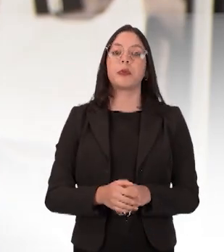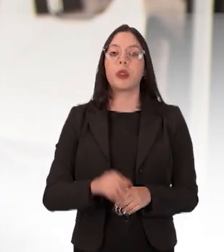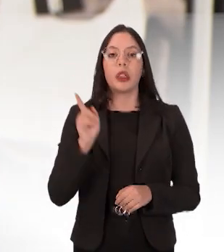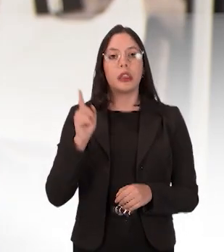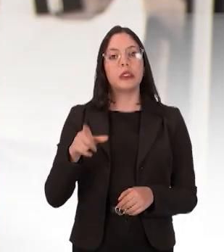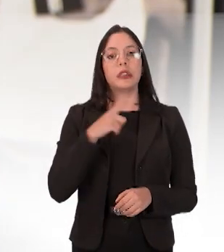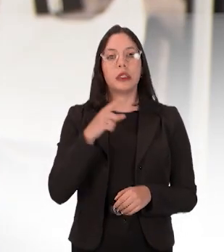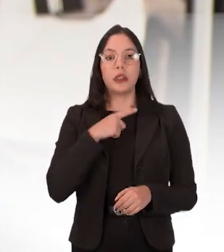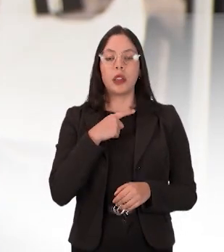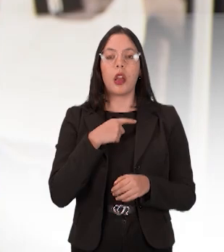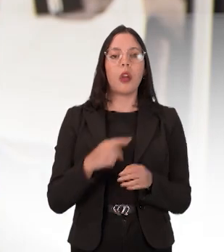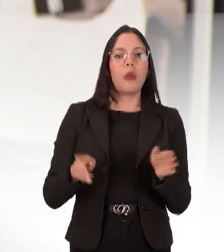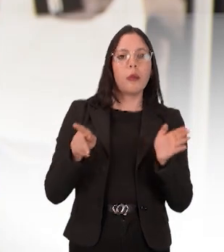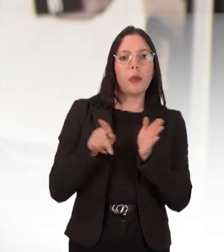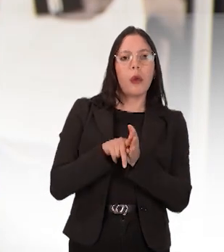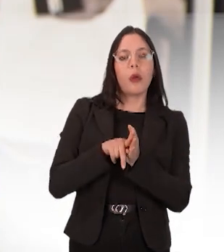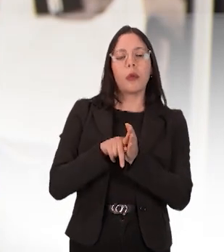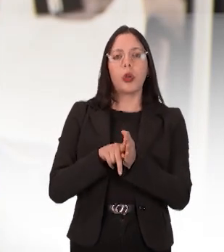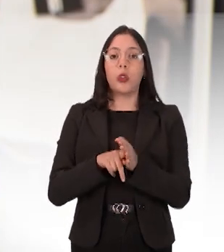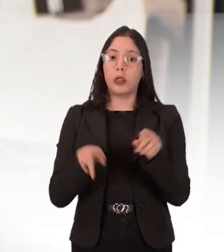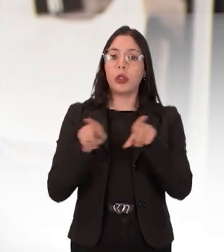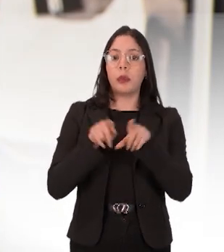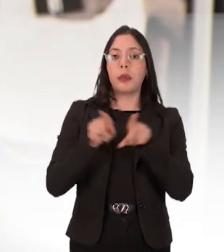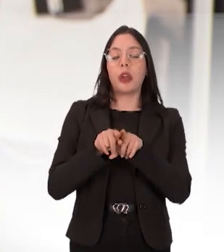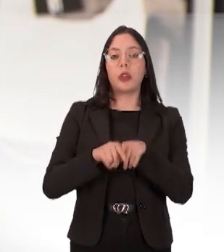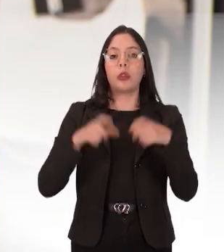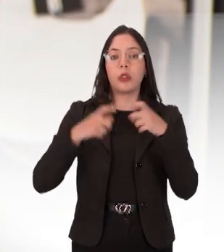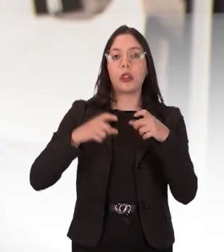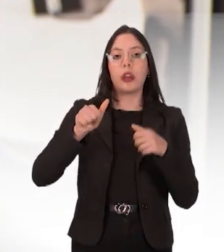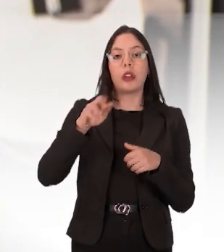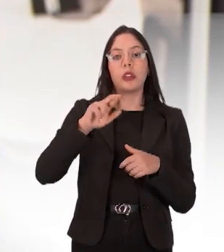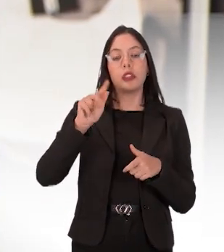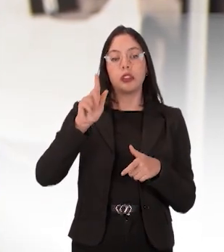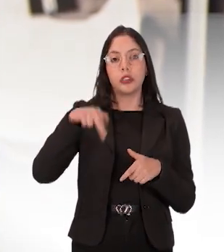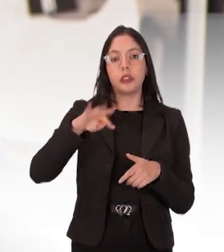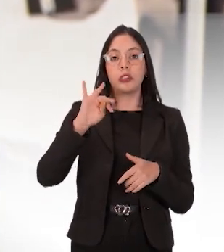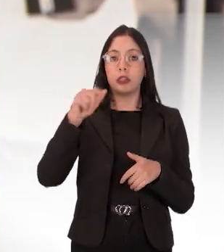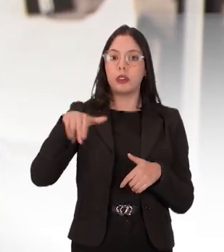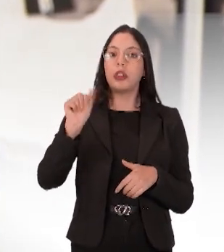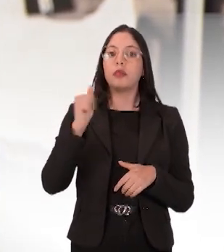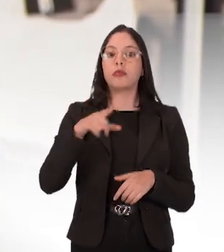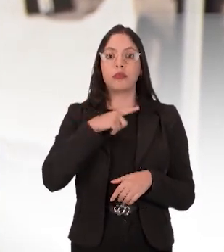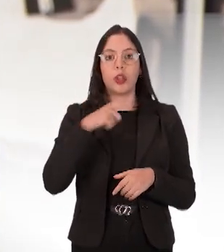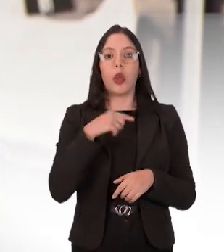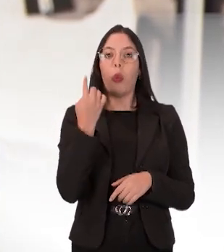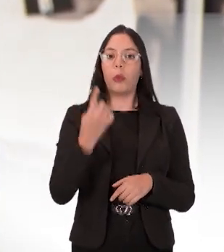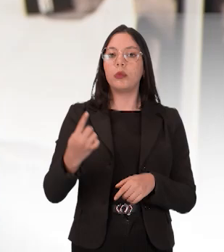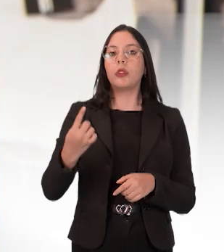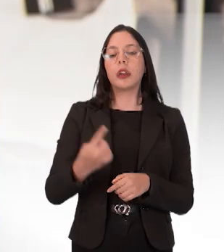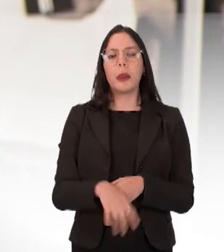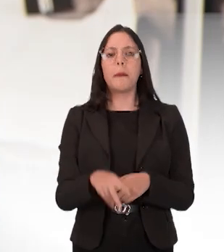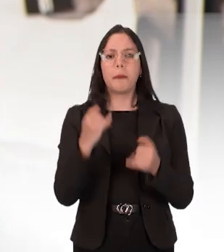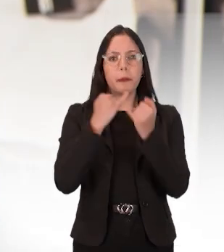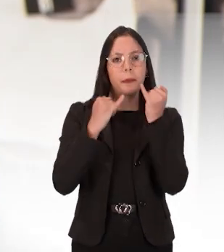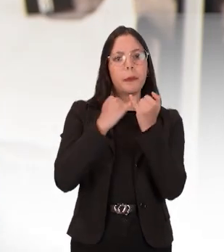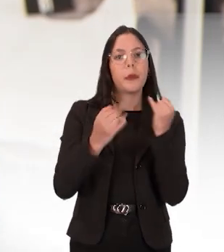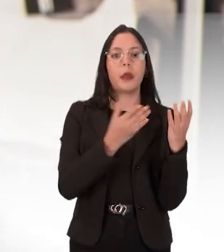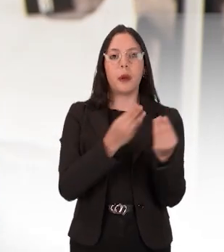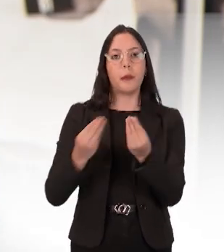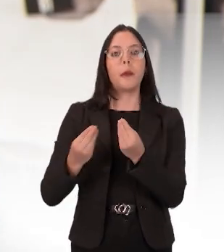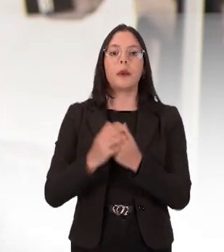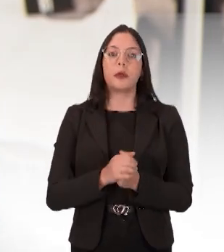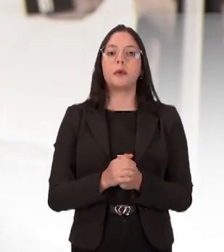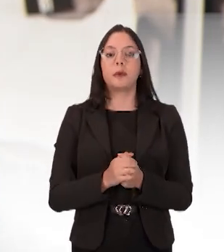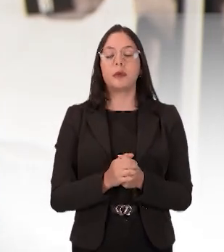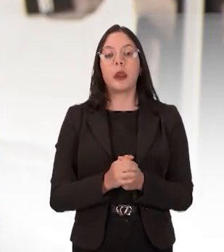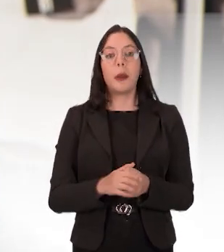Latina, lá na Argentina, tem uma obra muito semelhante, mas as inscrições são um pouco distintas, mas